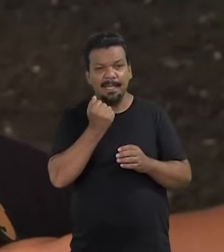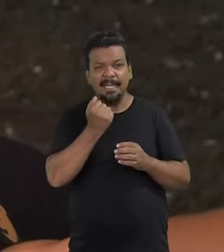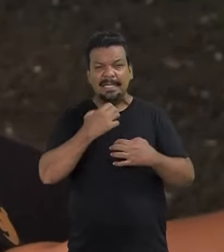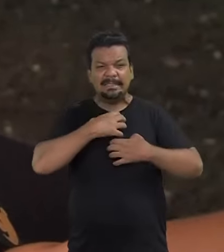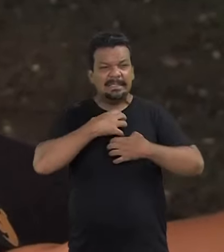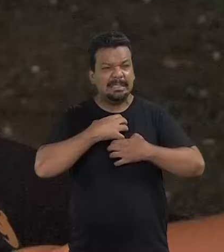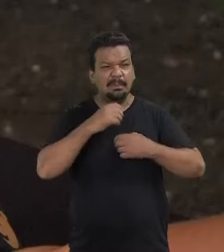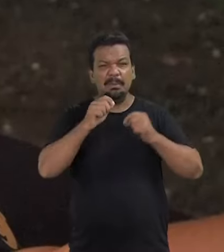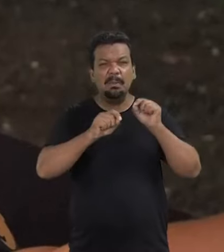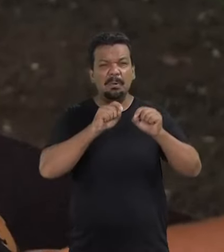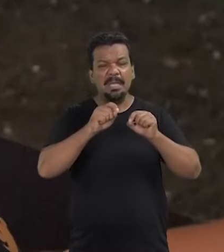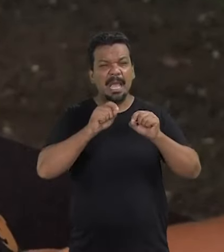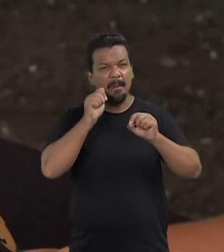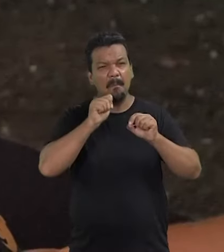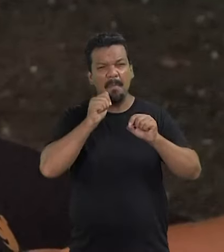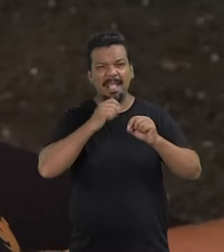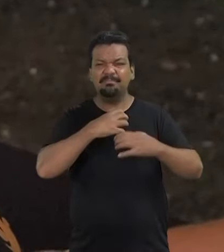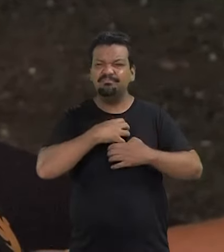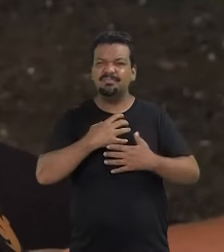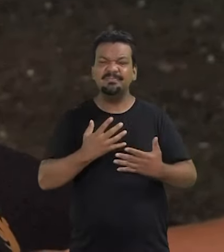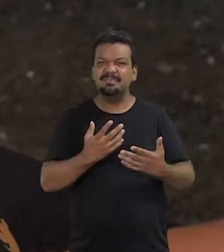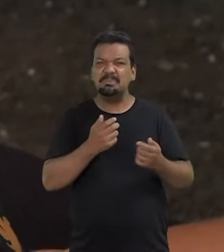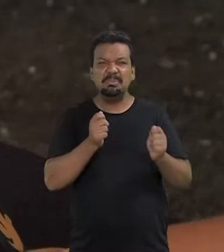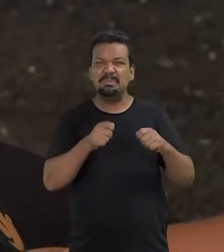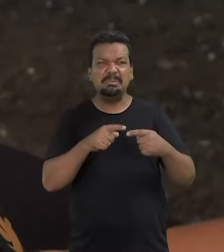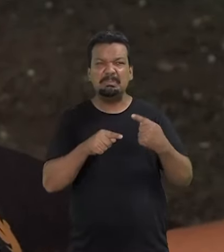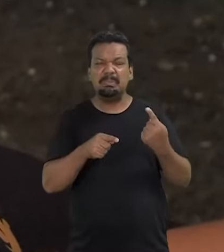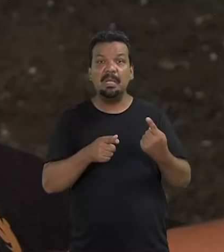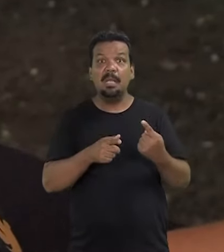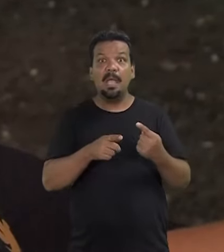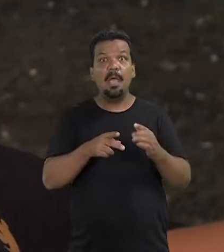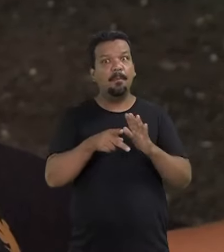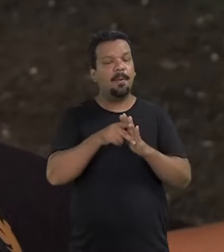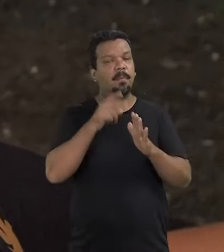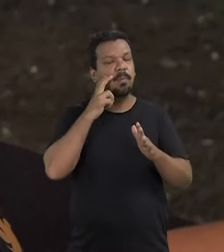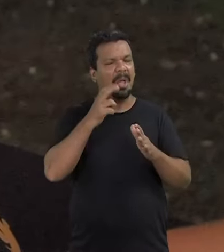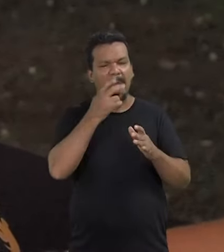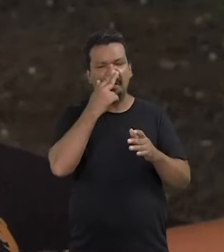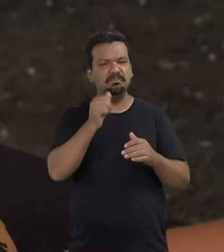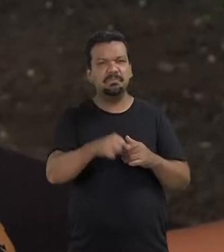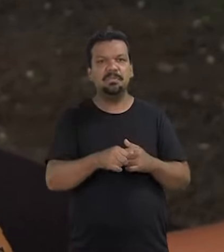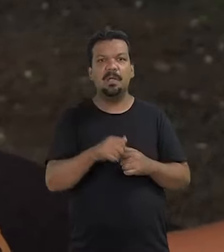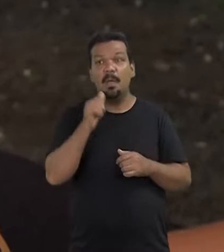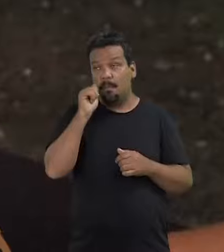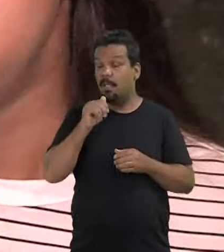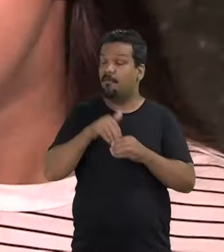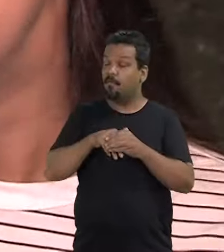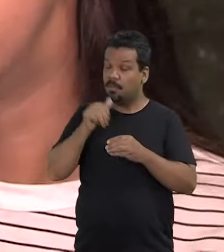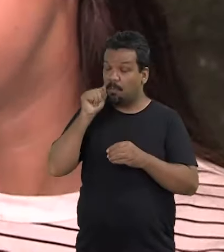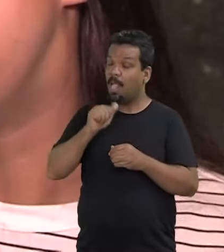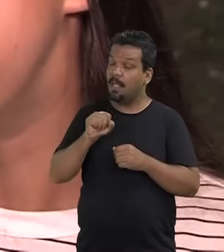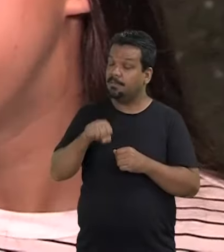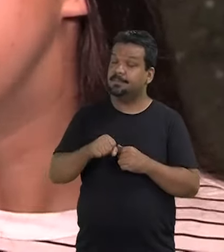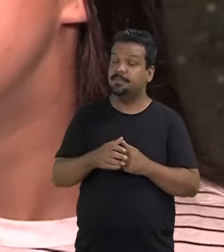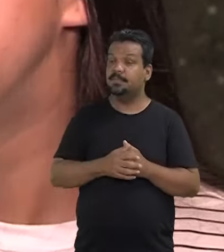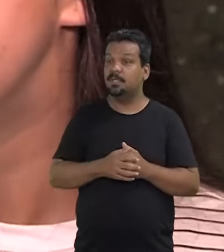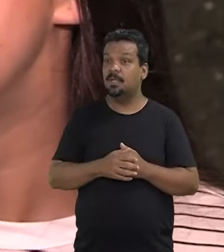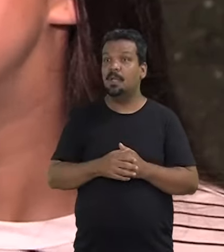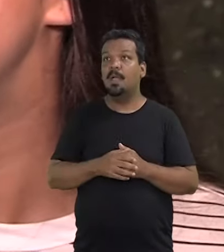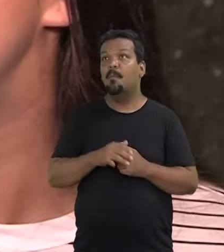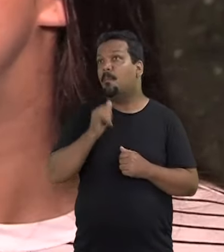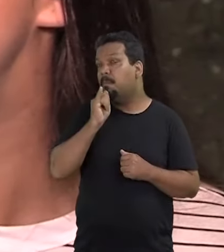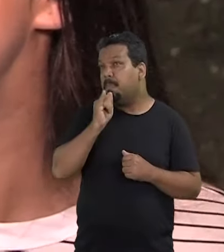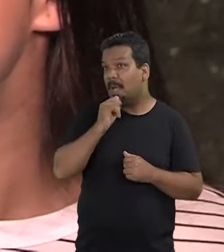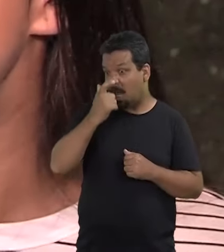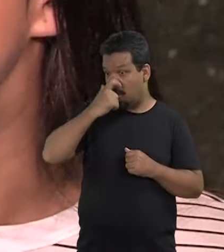saber o que a mulher passa, entendeu? No caso de representação cultural mesmo. Acho que sim. Mulher vota em mulher. E tipo,